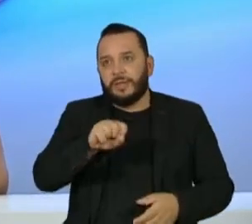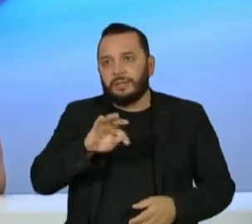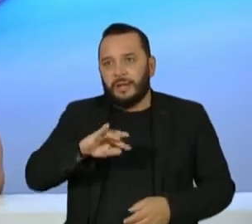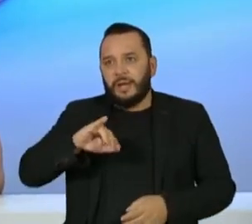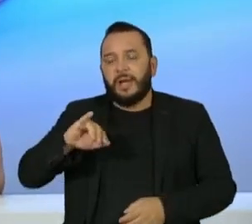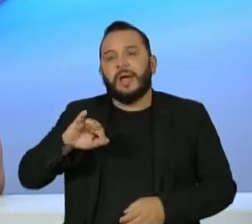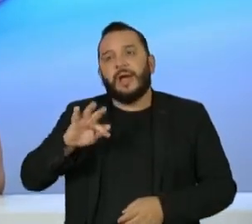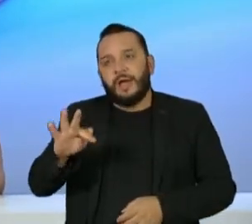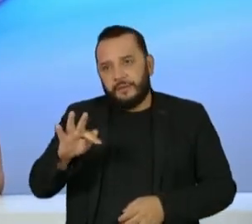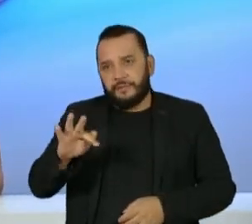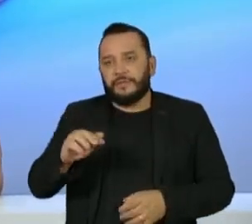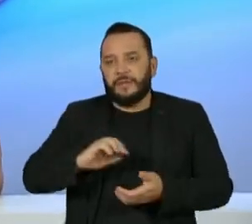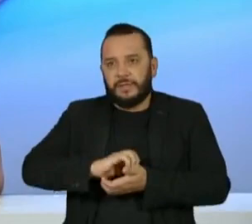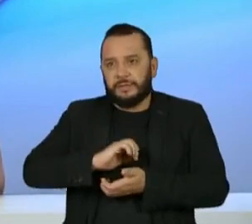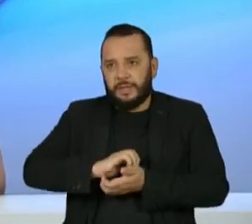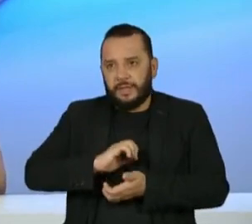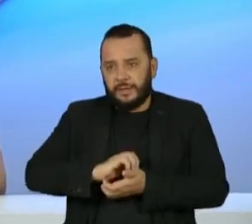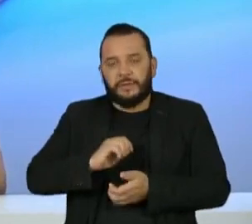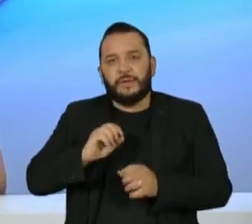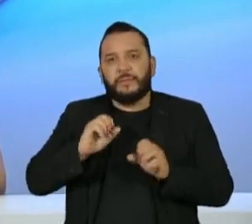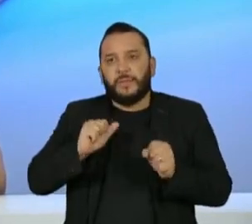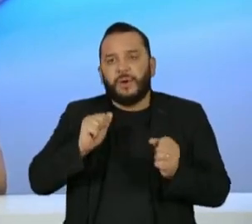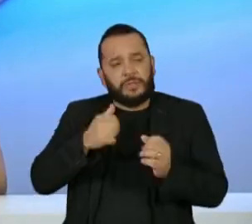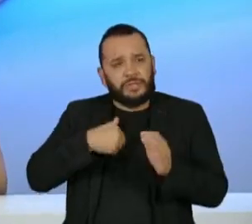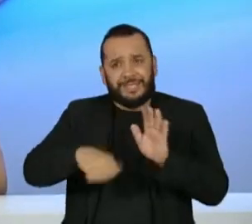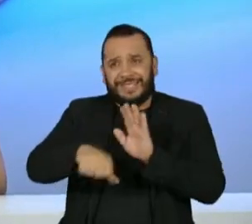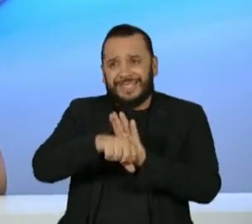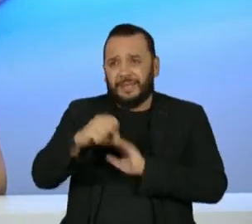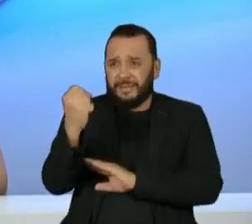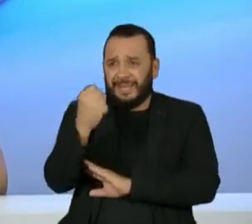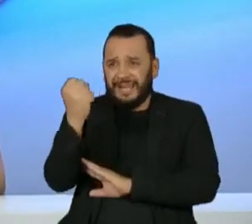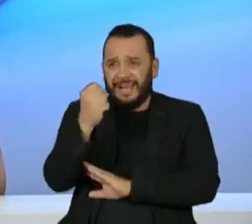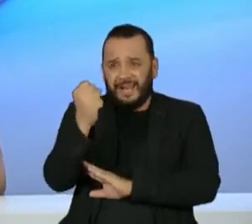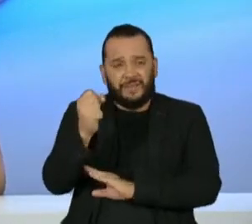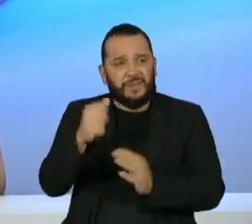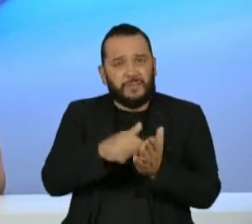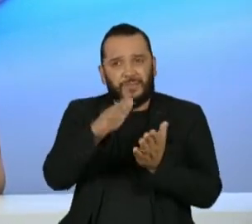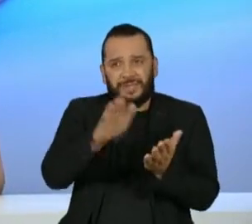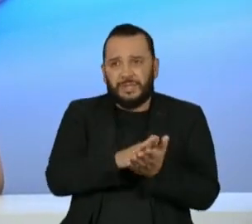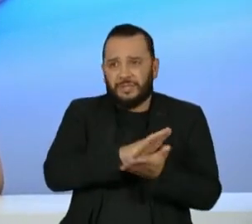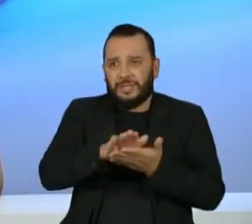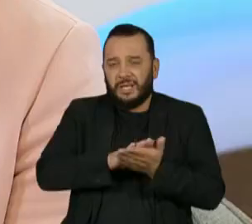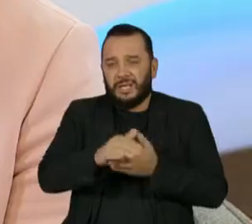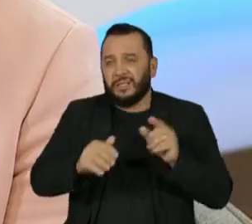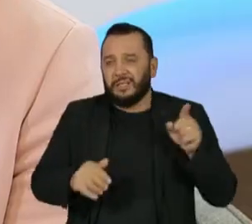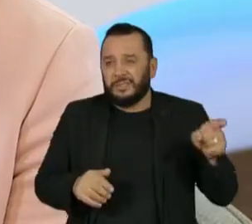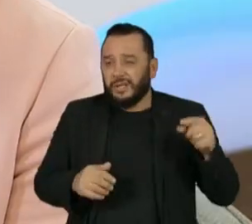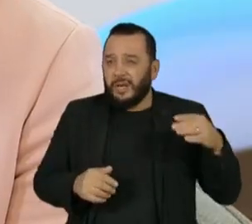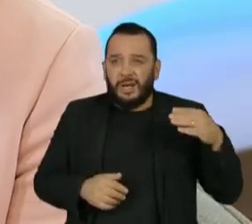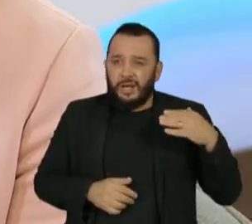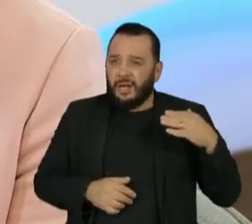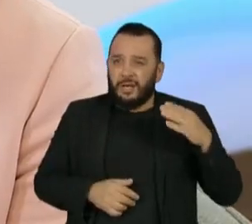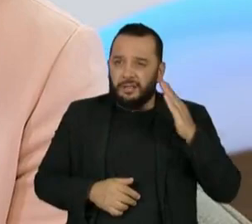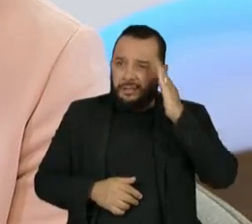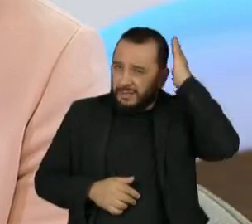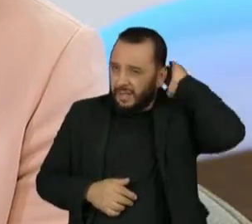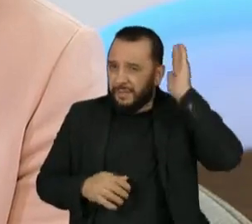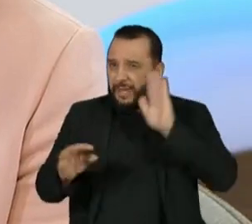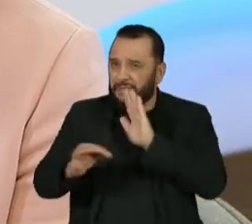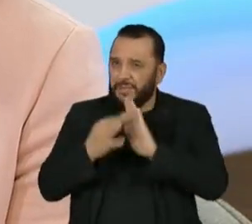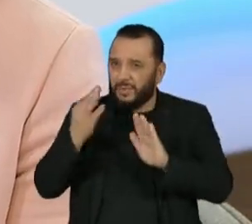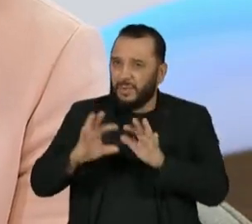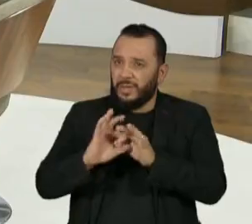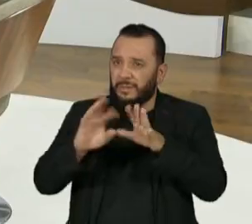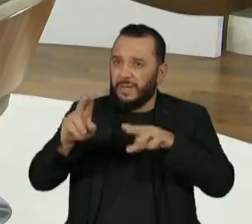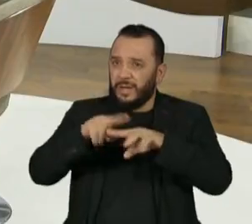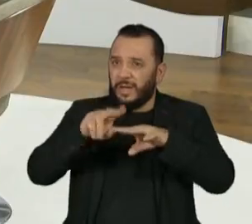o decreto poderia significar impunidade a crimes graves e que o poder do presidente da República para isso não era ilimitado. Recentemente a gente viu